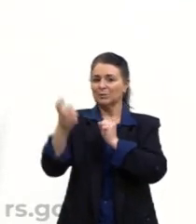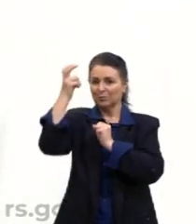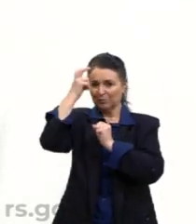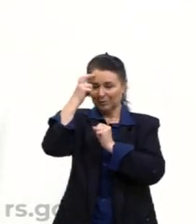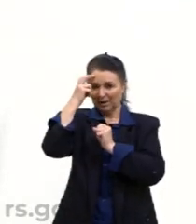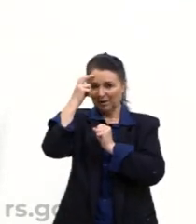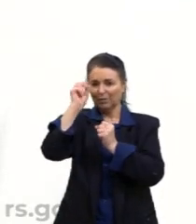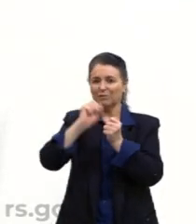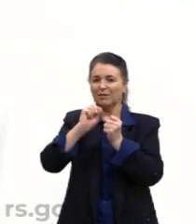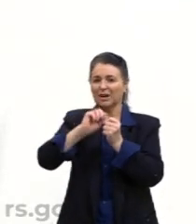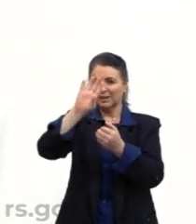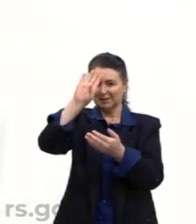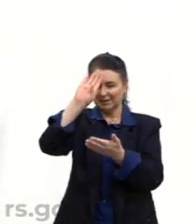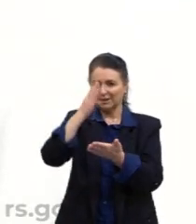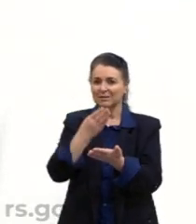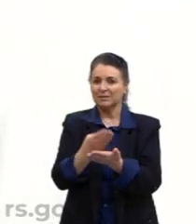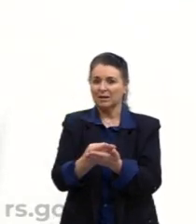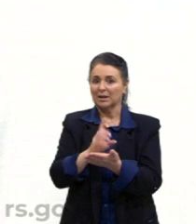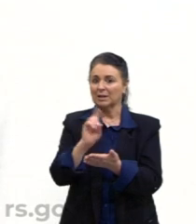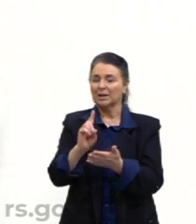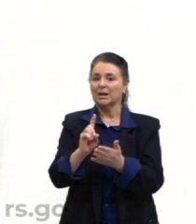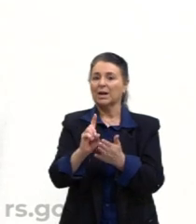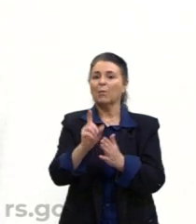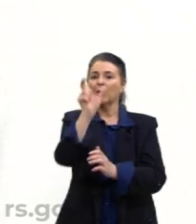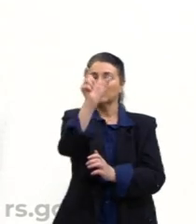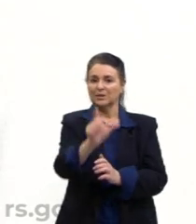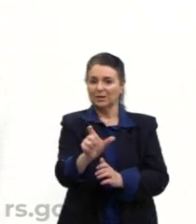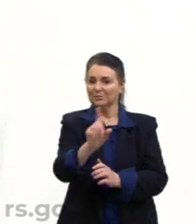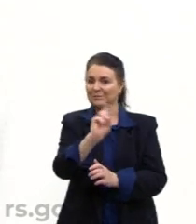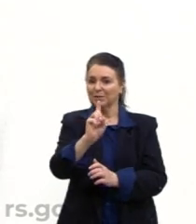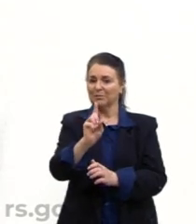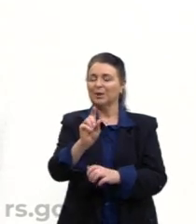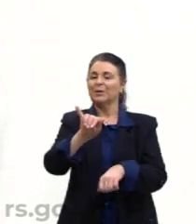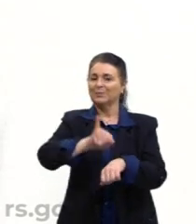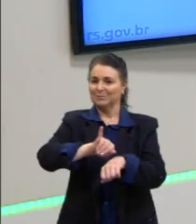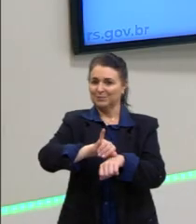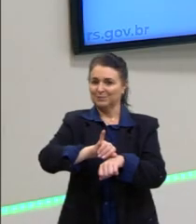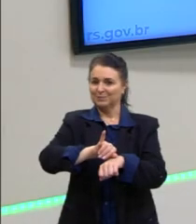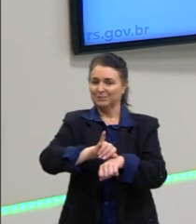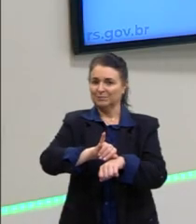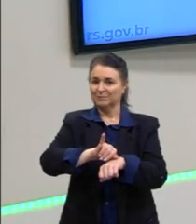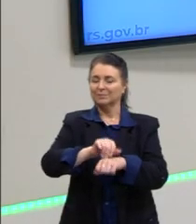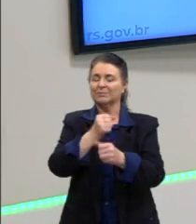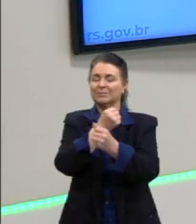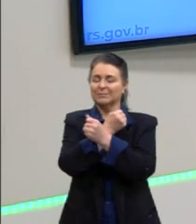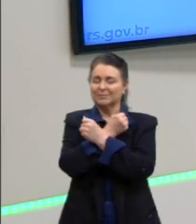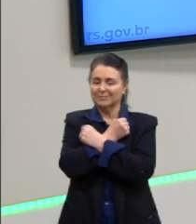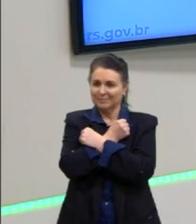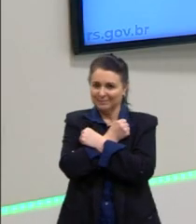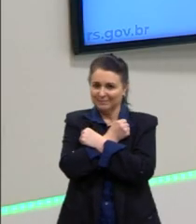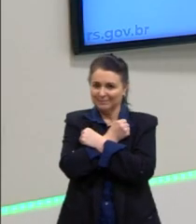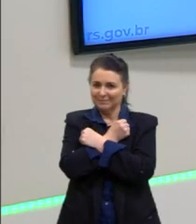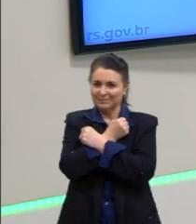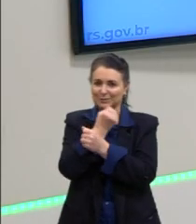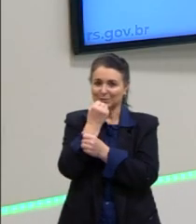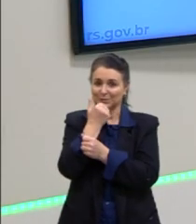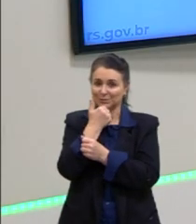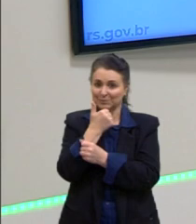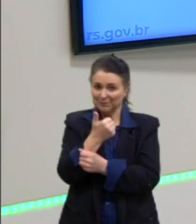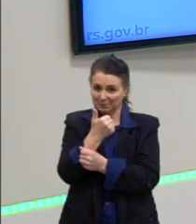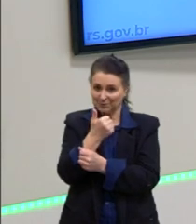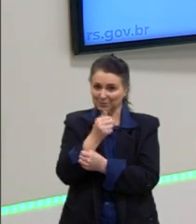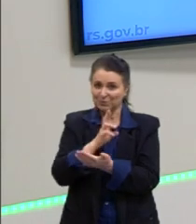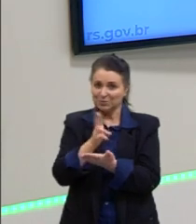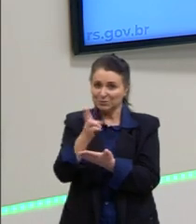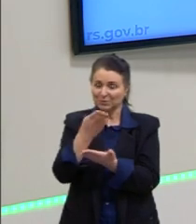Não é o seu sujeito, mas o seu objeto. Um grande abraço. Tudo de bom. Continue